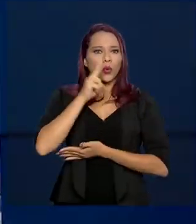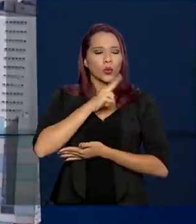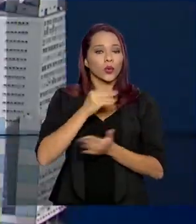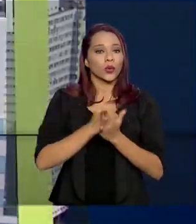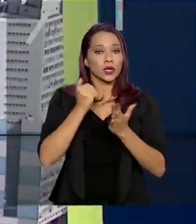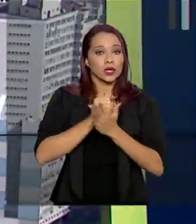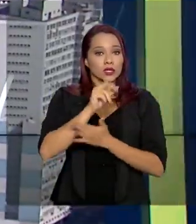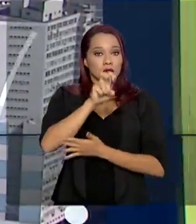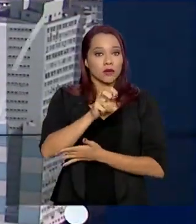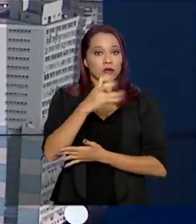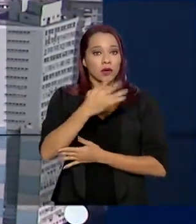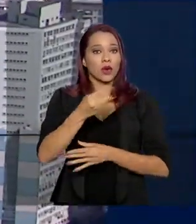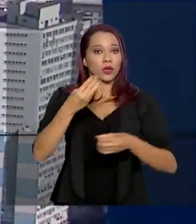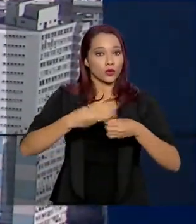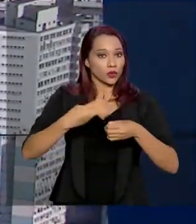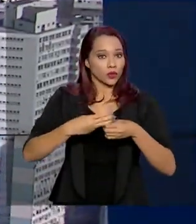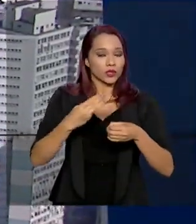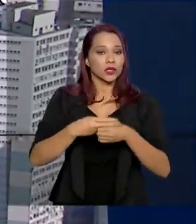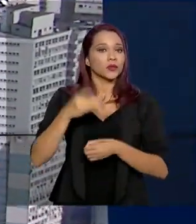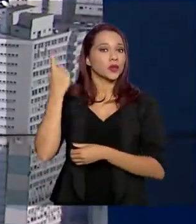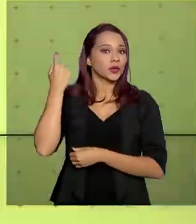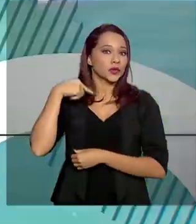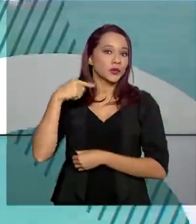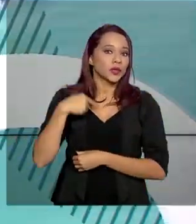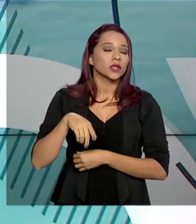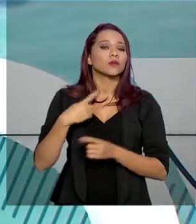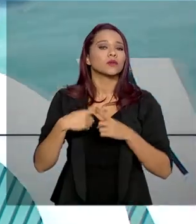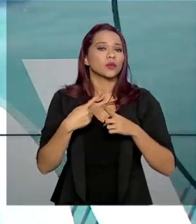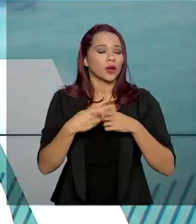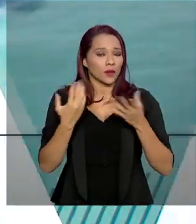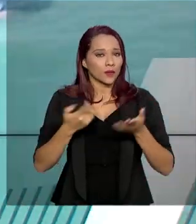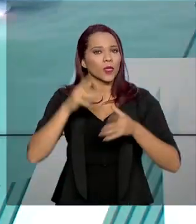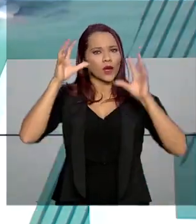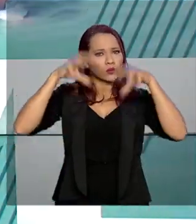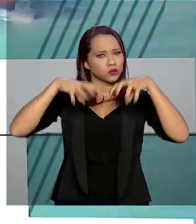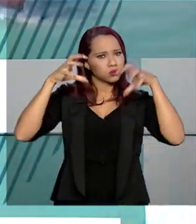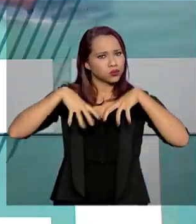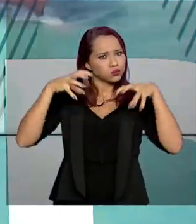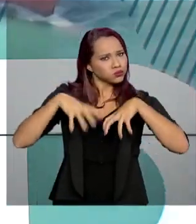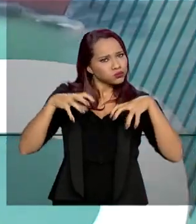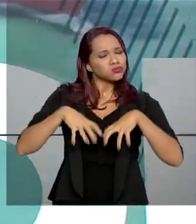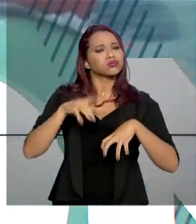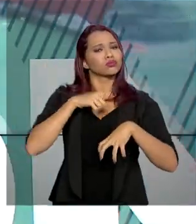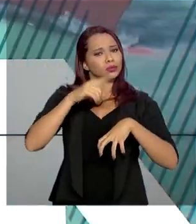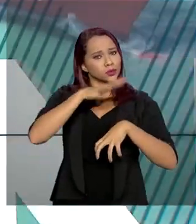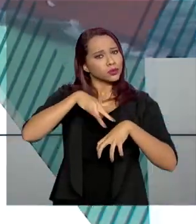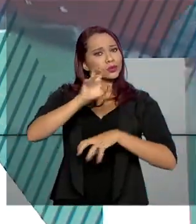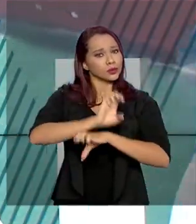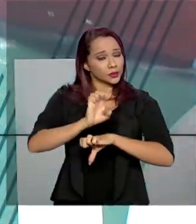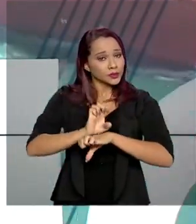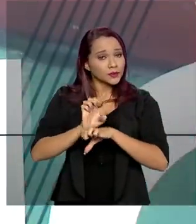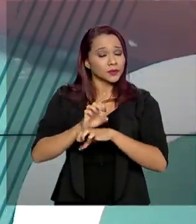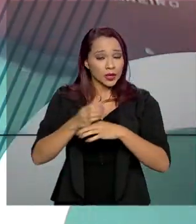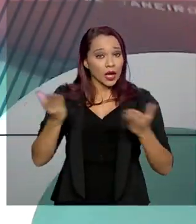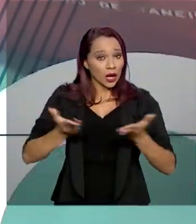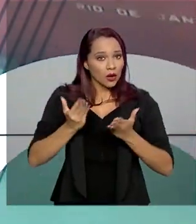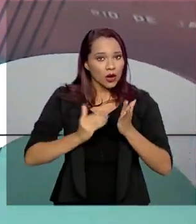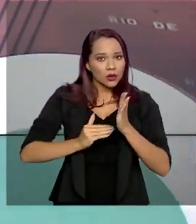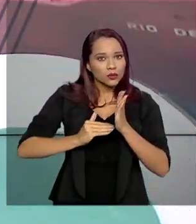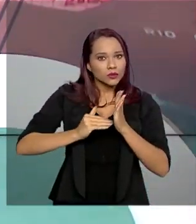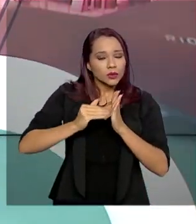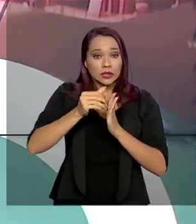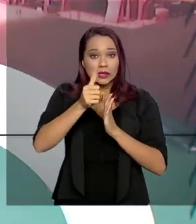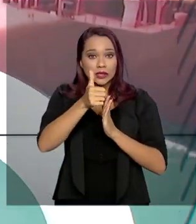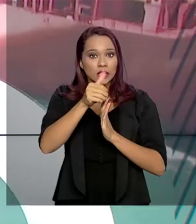54 municípios de Minas Gerais por causa das fortes chuvas que atingem o Estado. Agora, já chega a